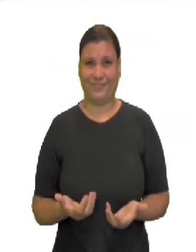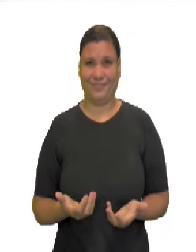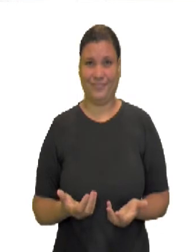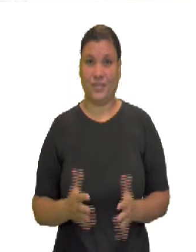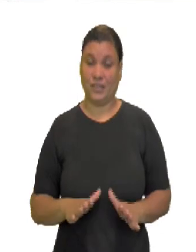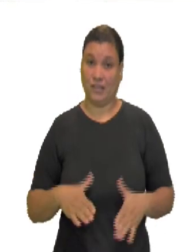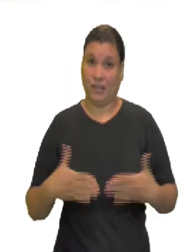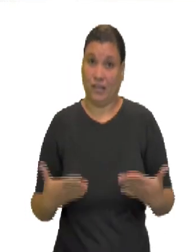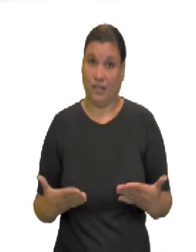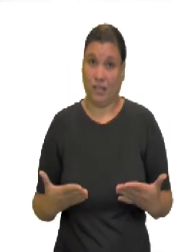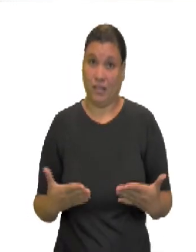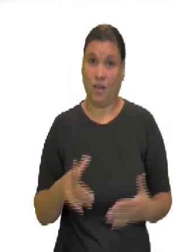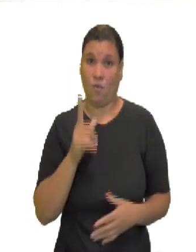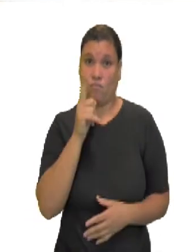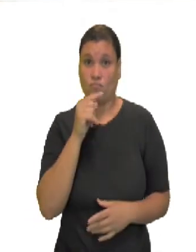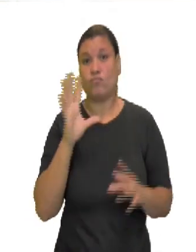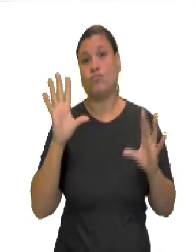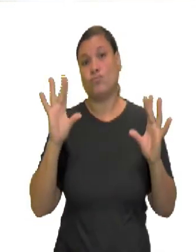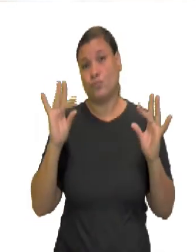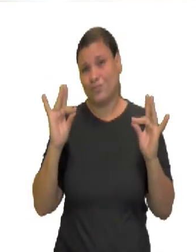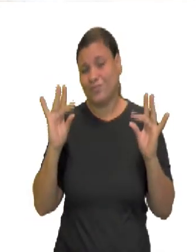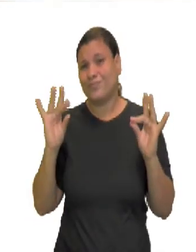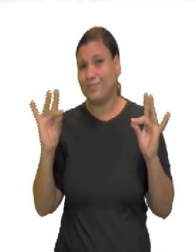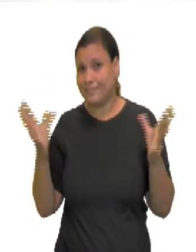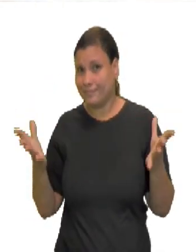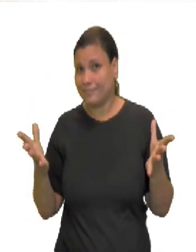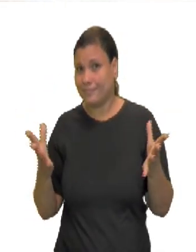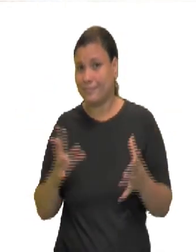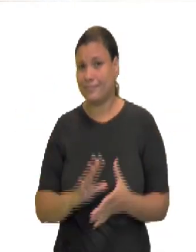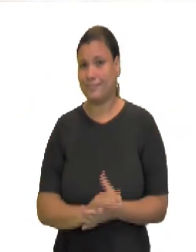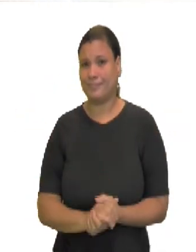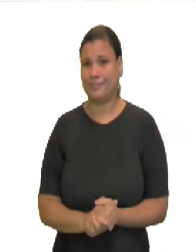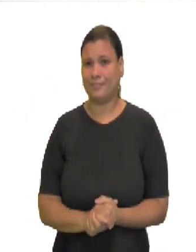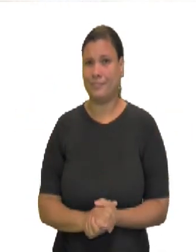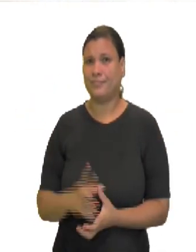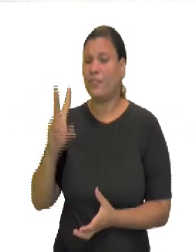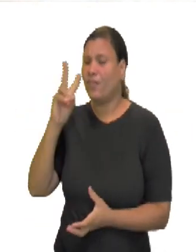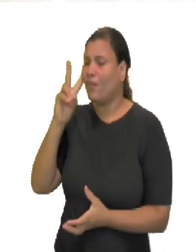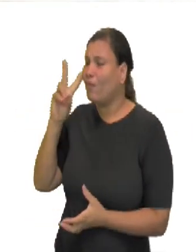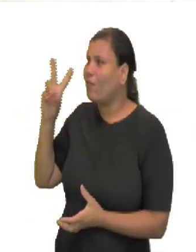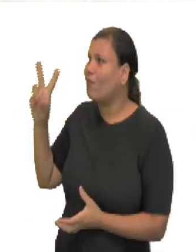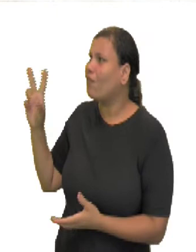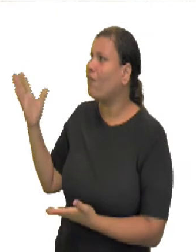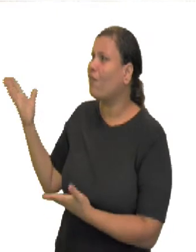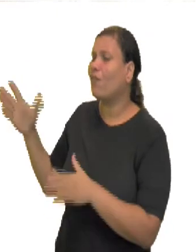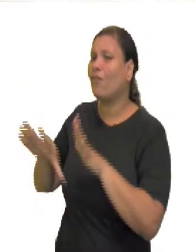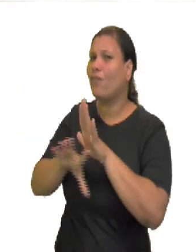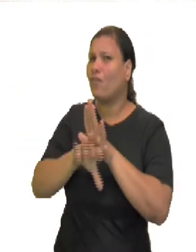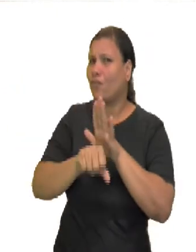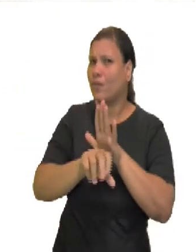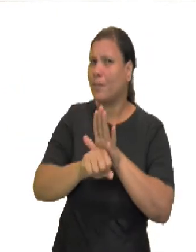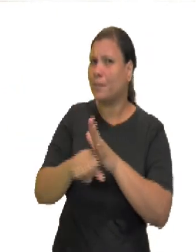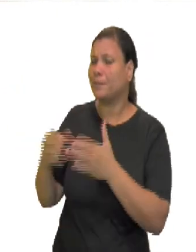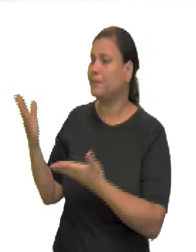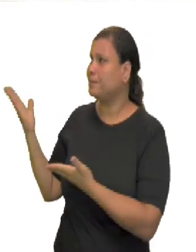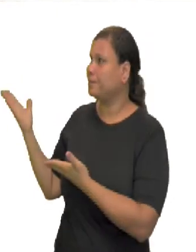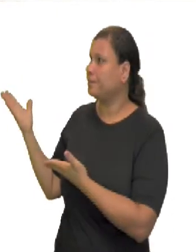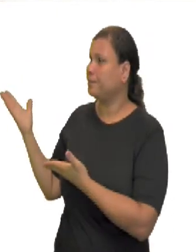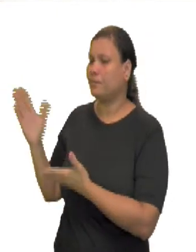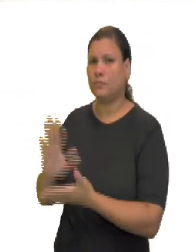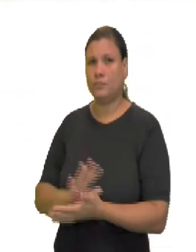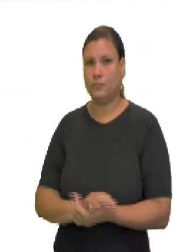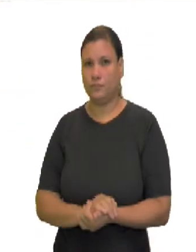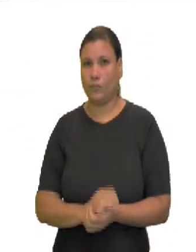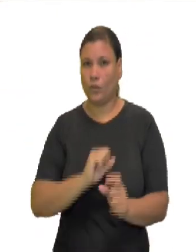líquida. Então, ver aqui neste mapa mental. Então, uma sociedade sólida,